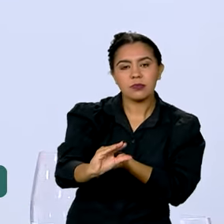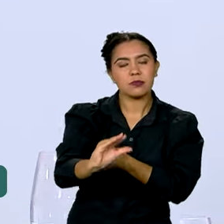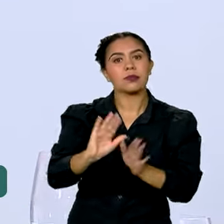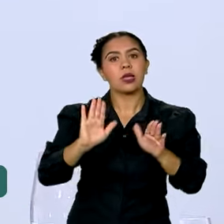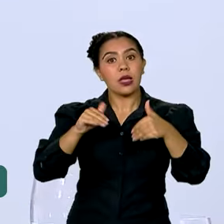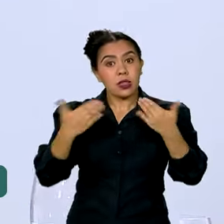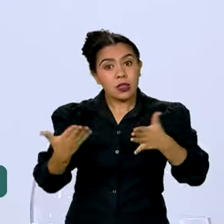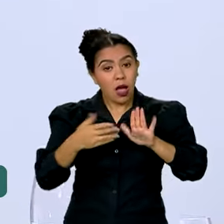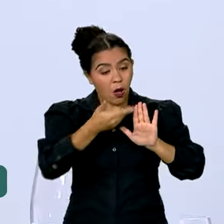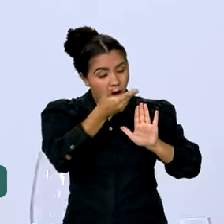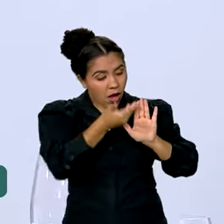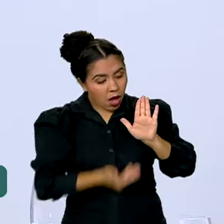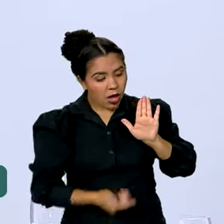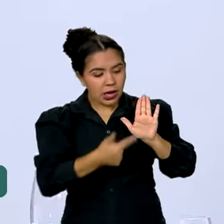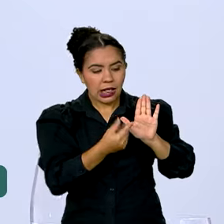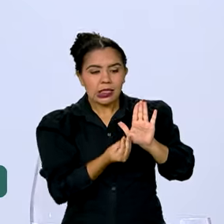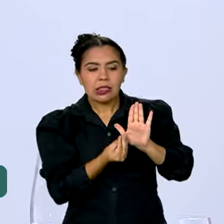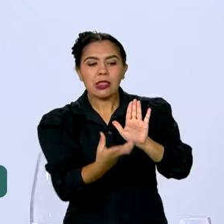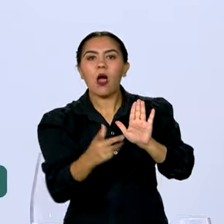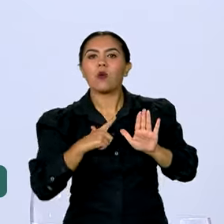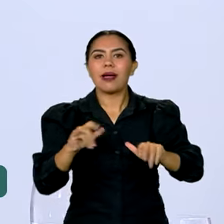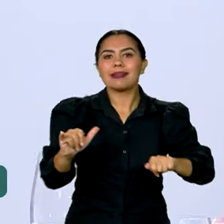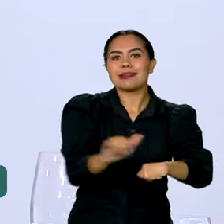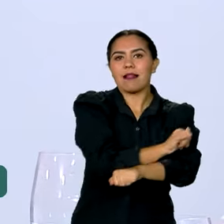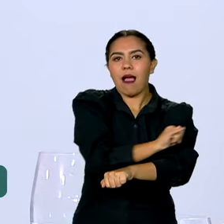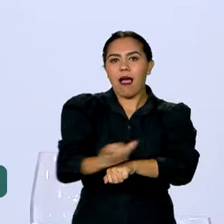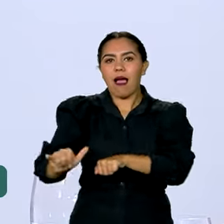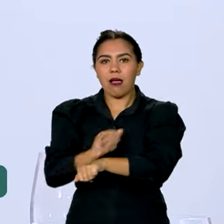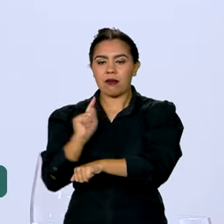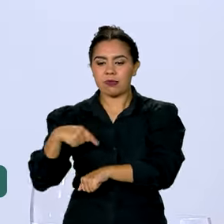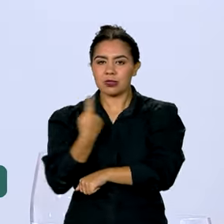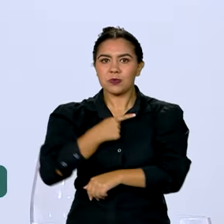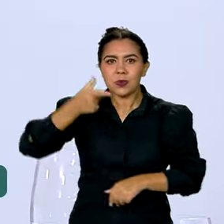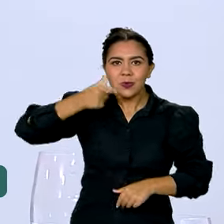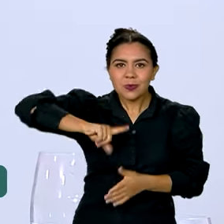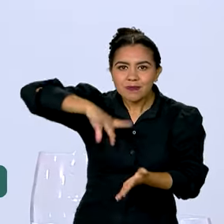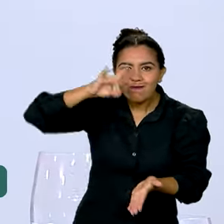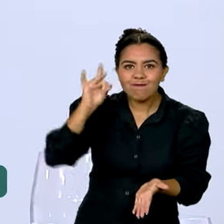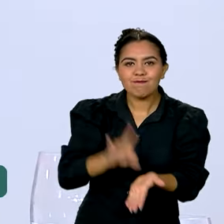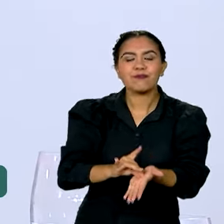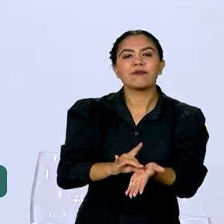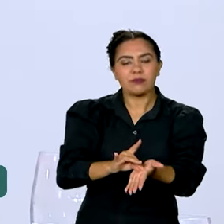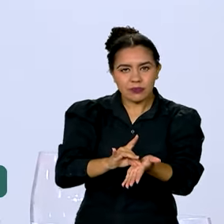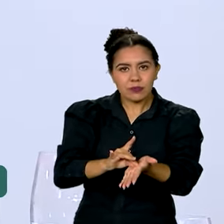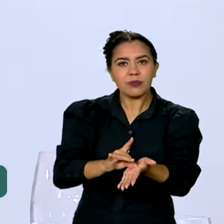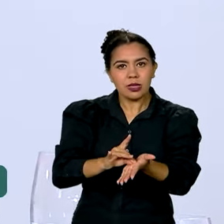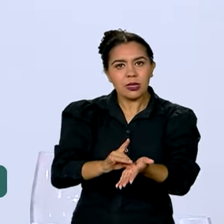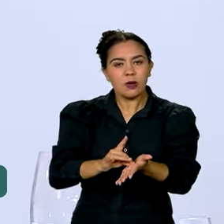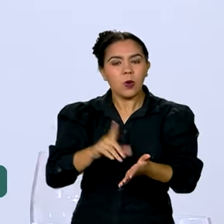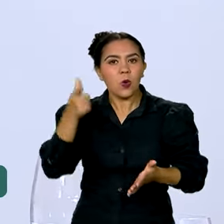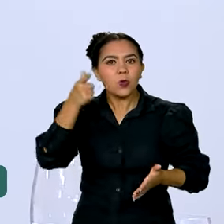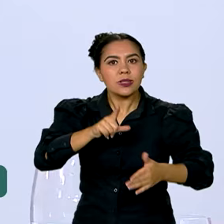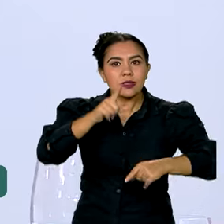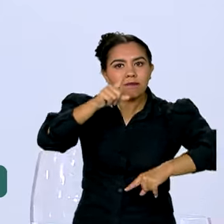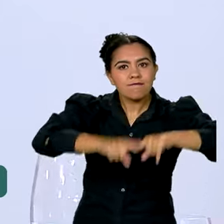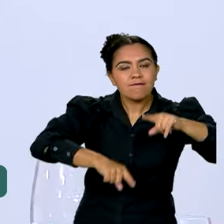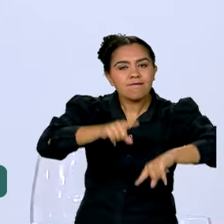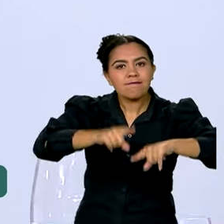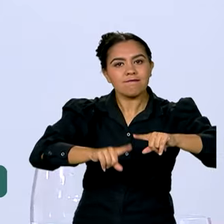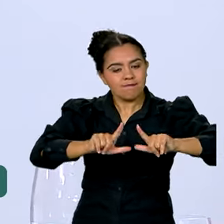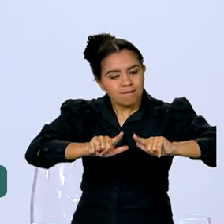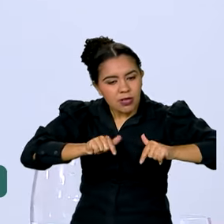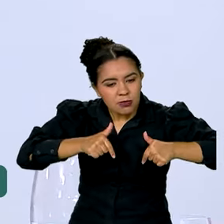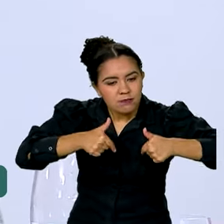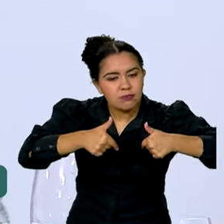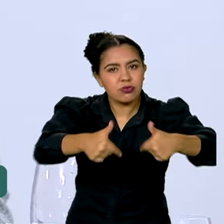dá uma estratégia para que, de fato, nós possamos ter um instrumento forte para